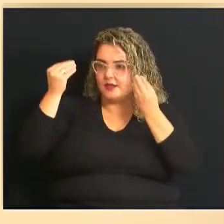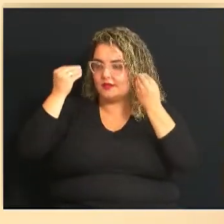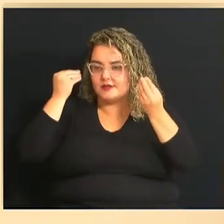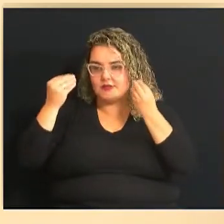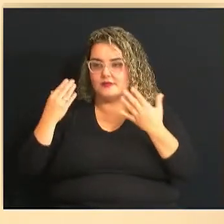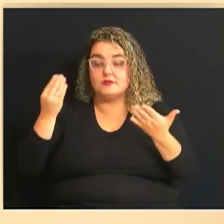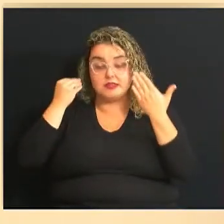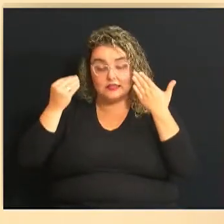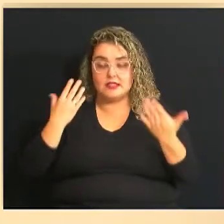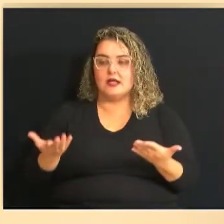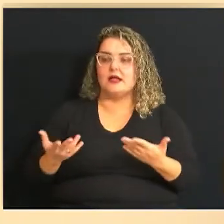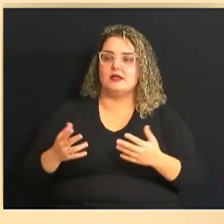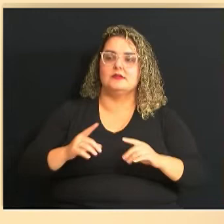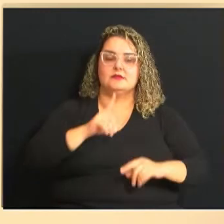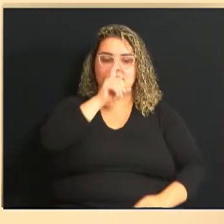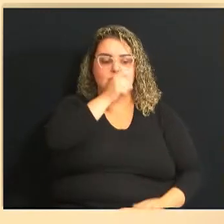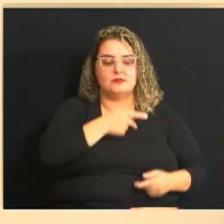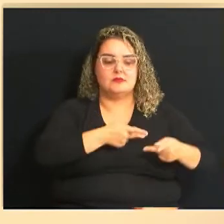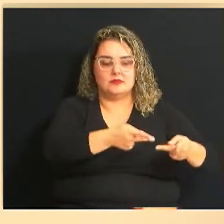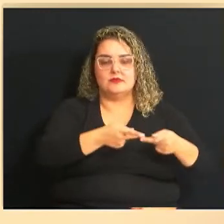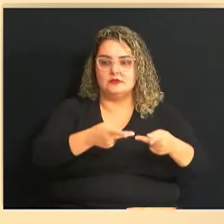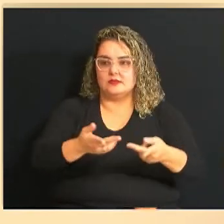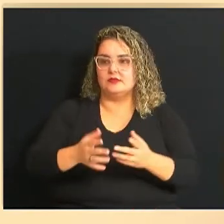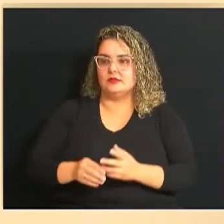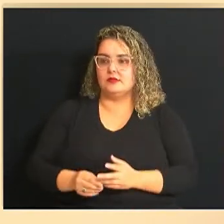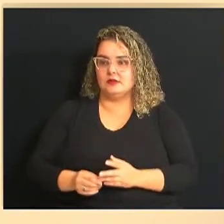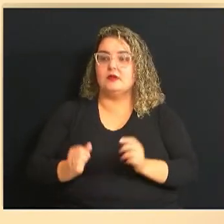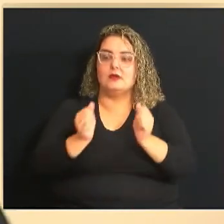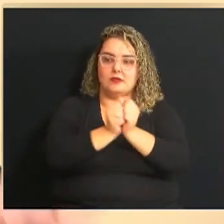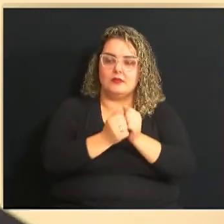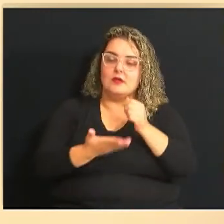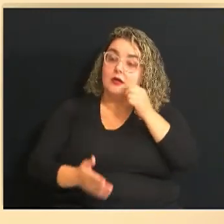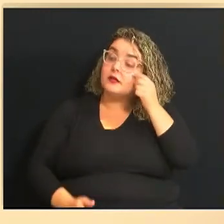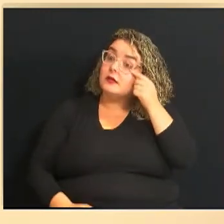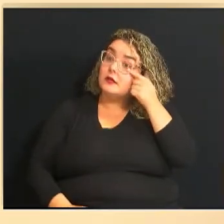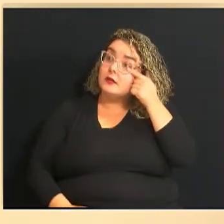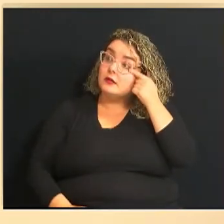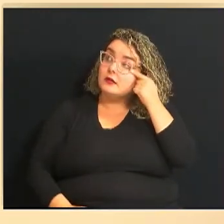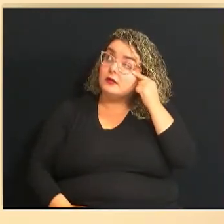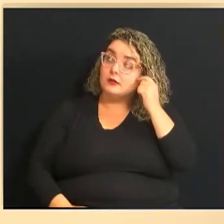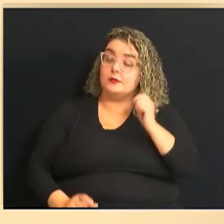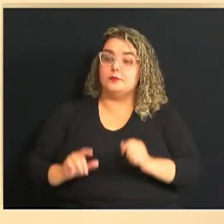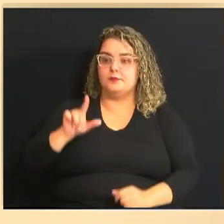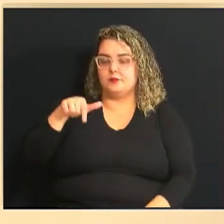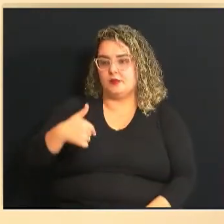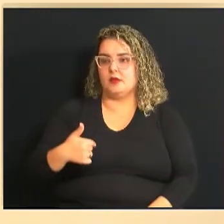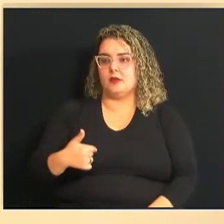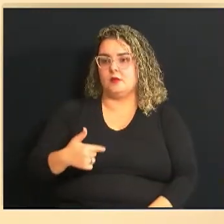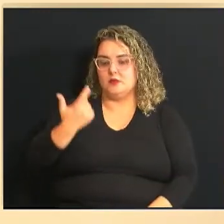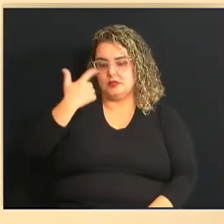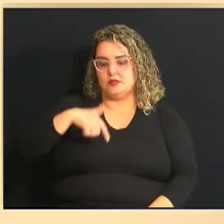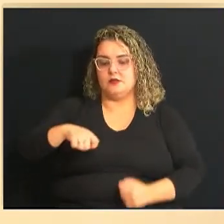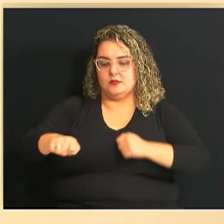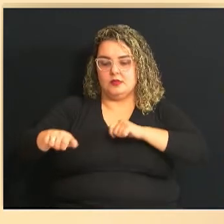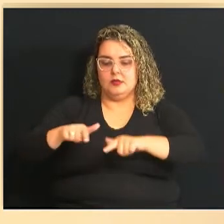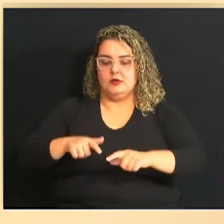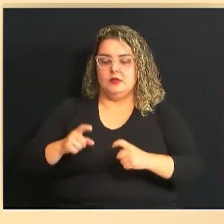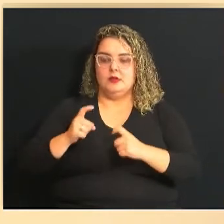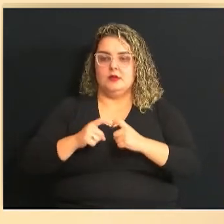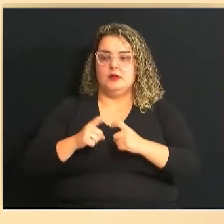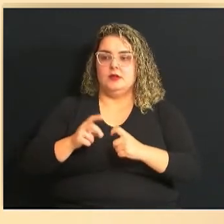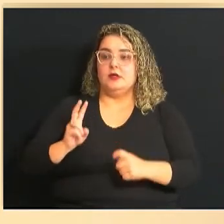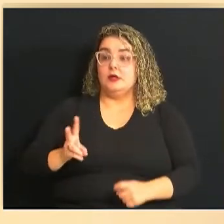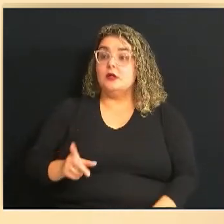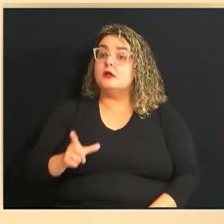psiquiátricas, nos hospitais, para fazer visita com ela. E depois, com ela, e depois que eu me tornei